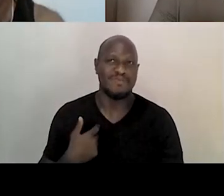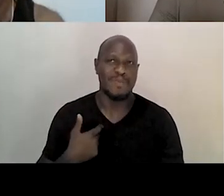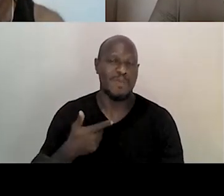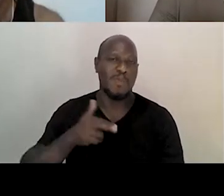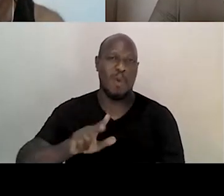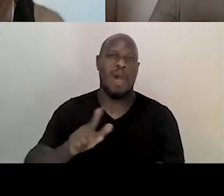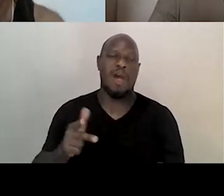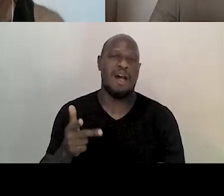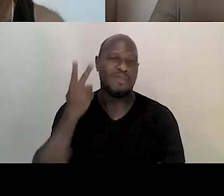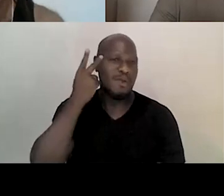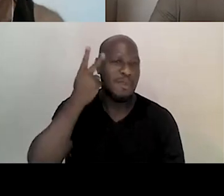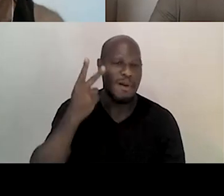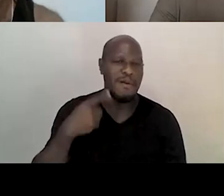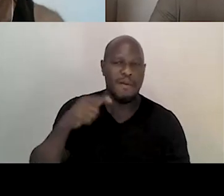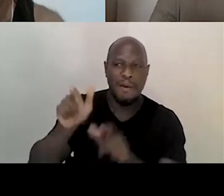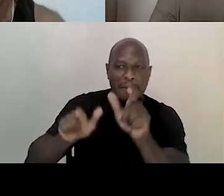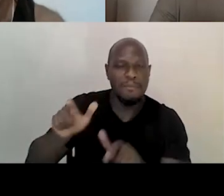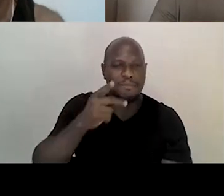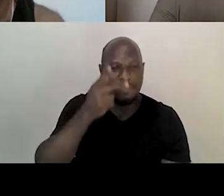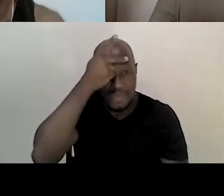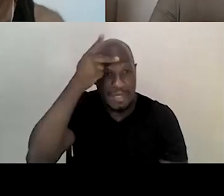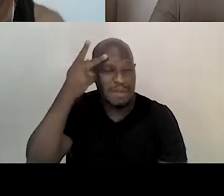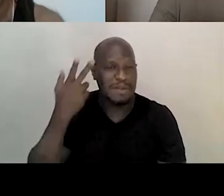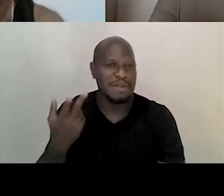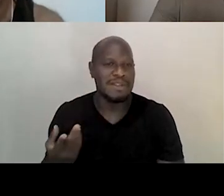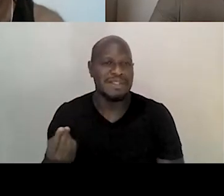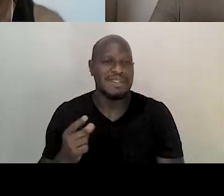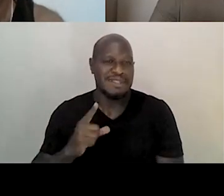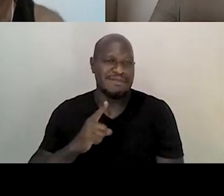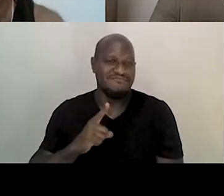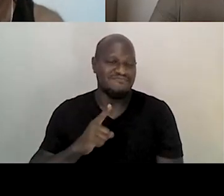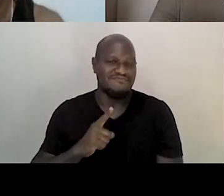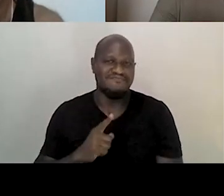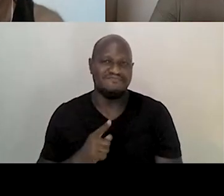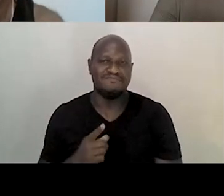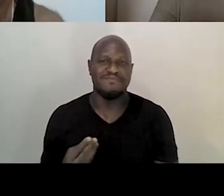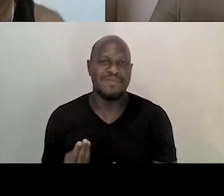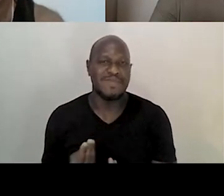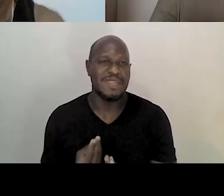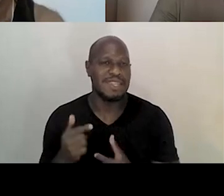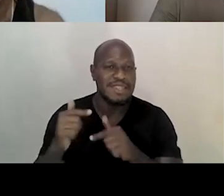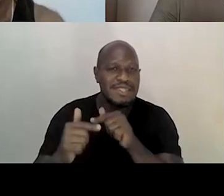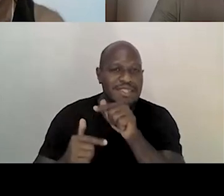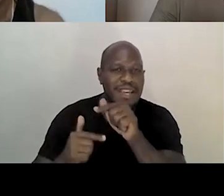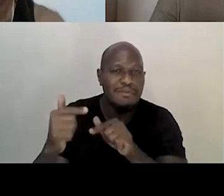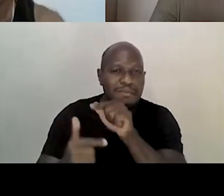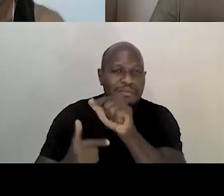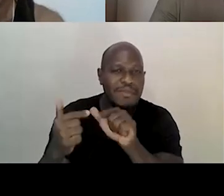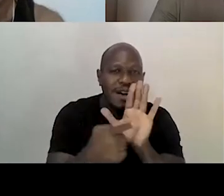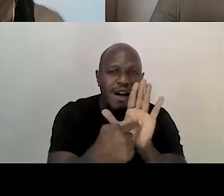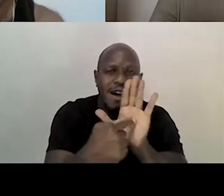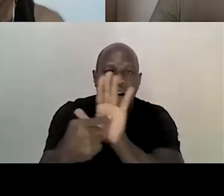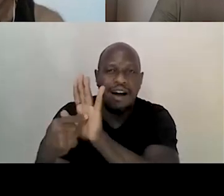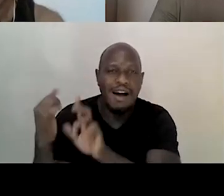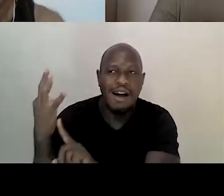Então, aí são pessoas que trazem aí, nesse trabalho, traz a arte,